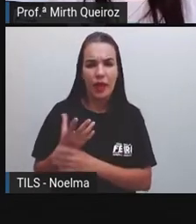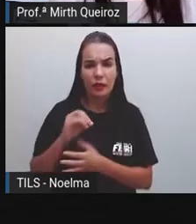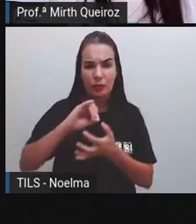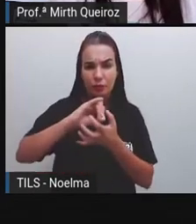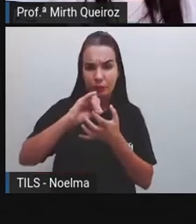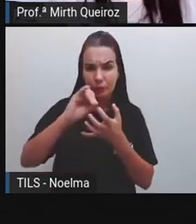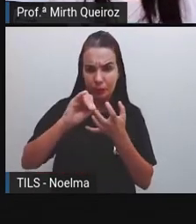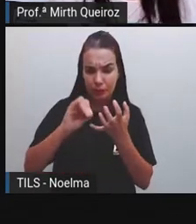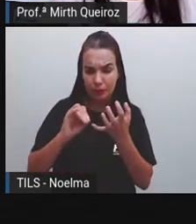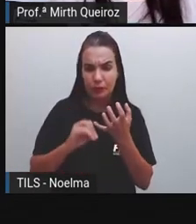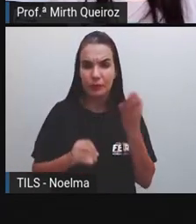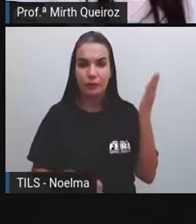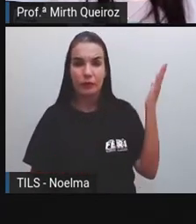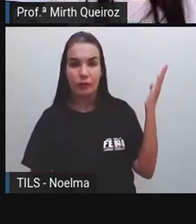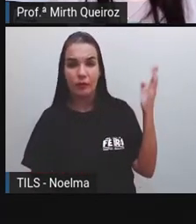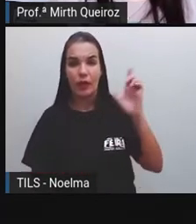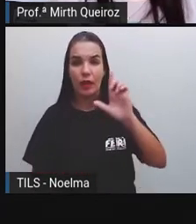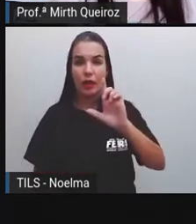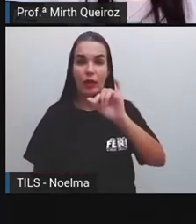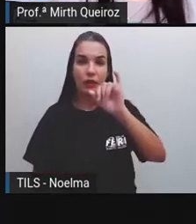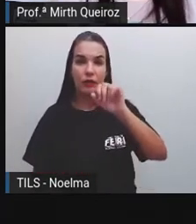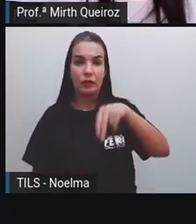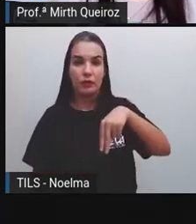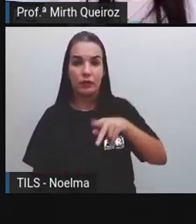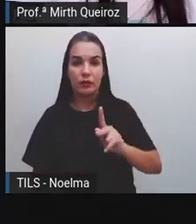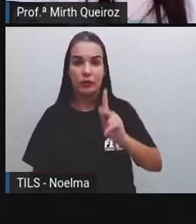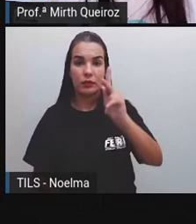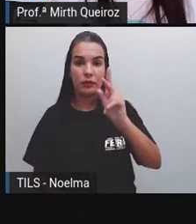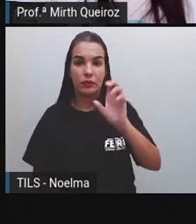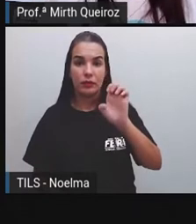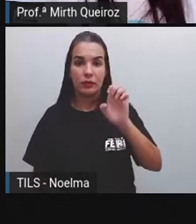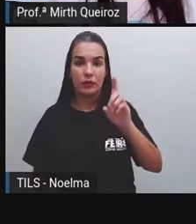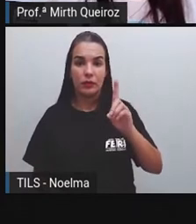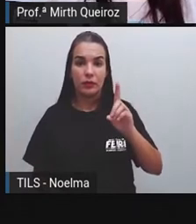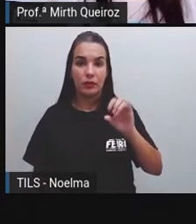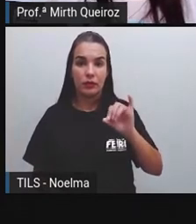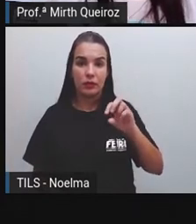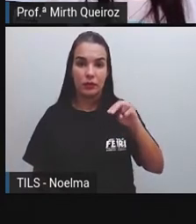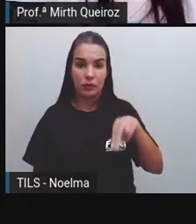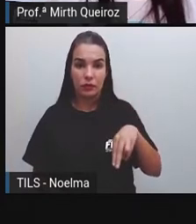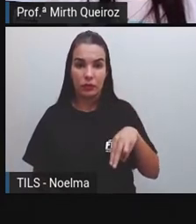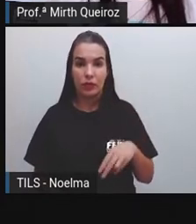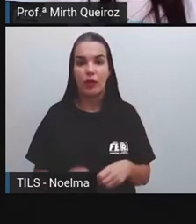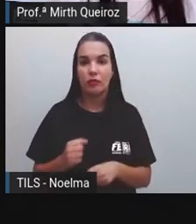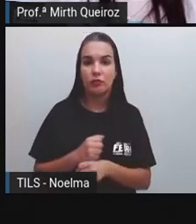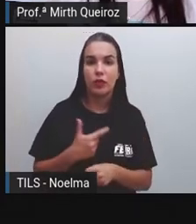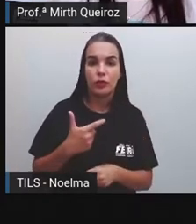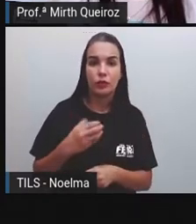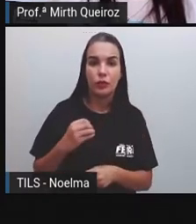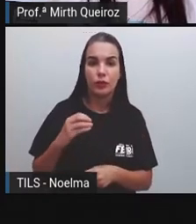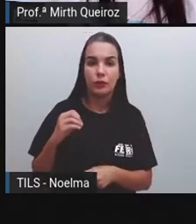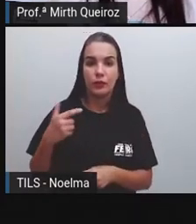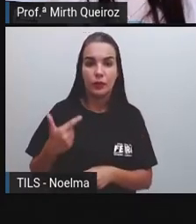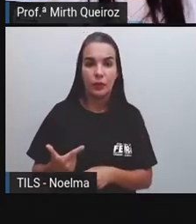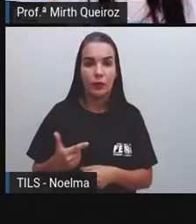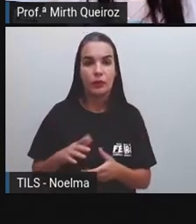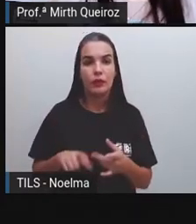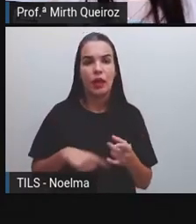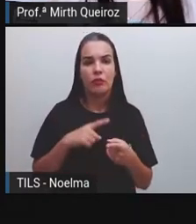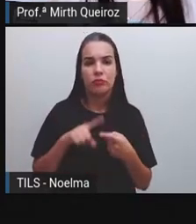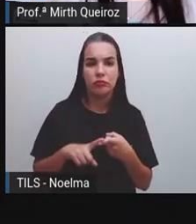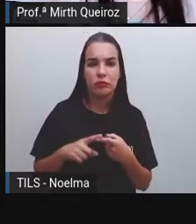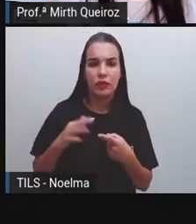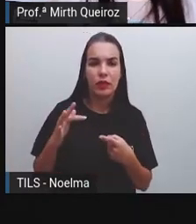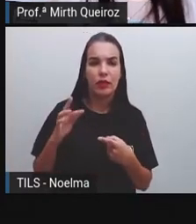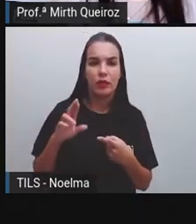Como é o caso Do LinkedIn Em 2002 O Priex Em 2002 Também Mais paz